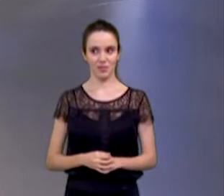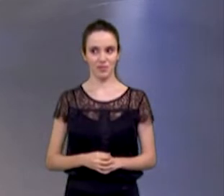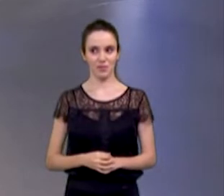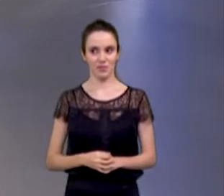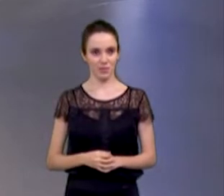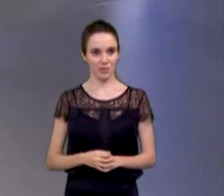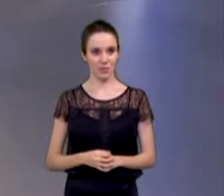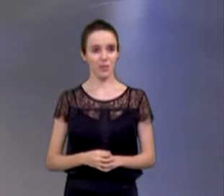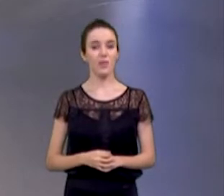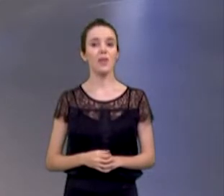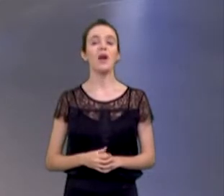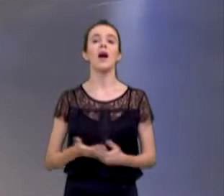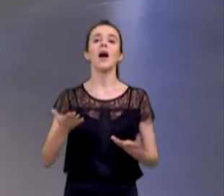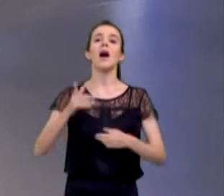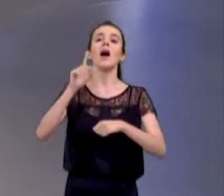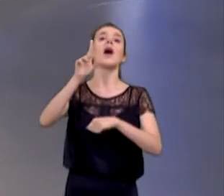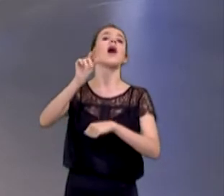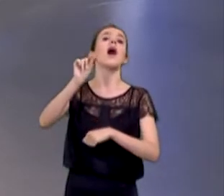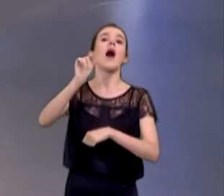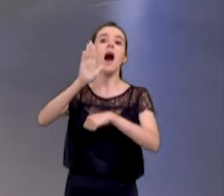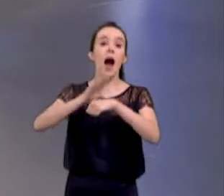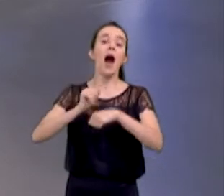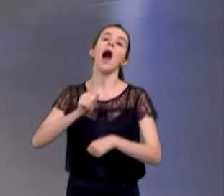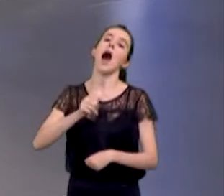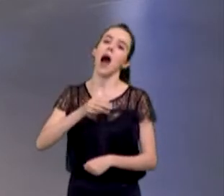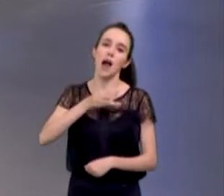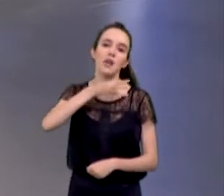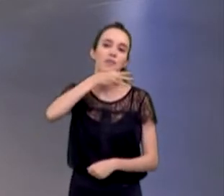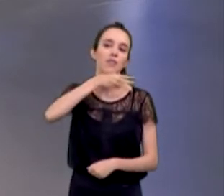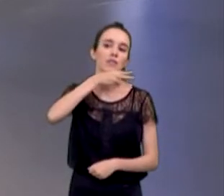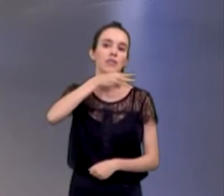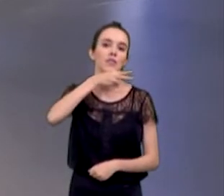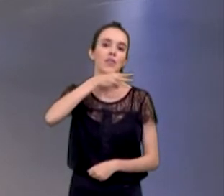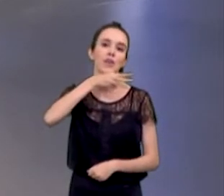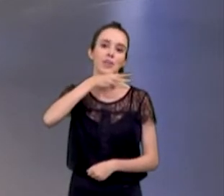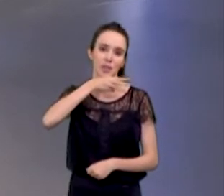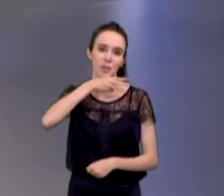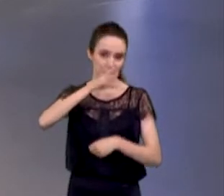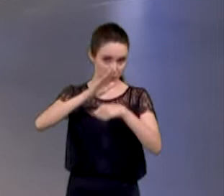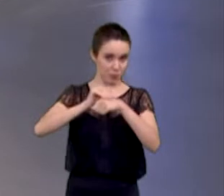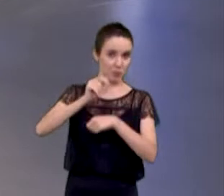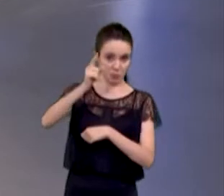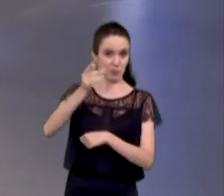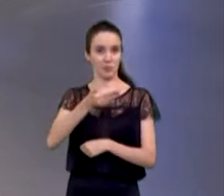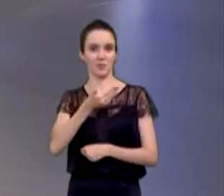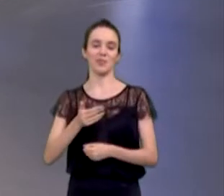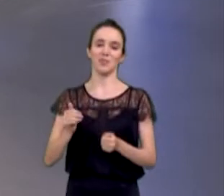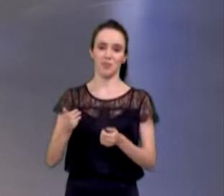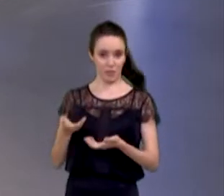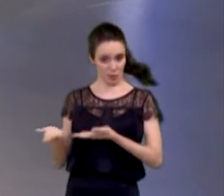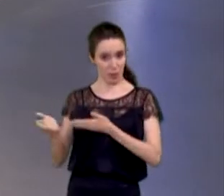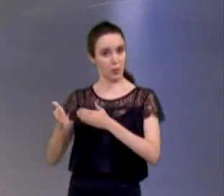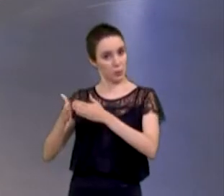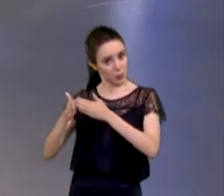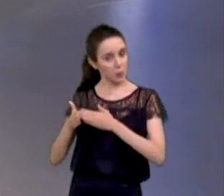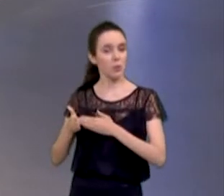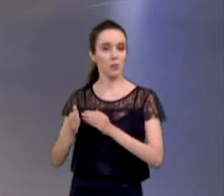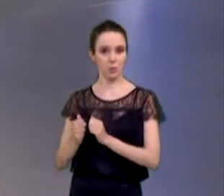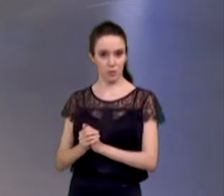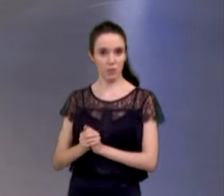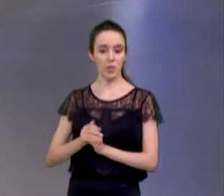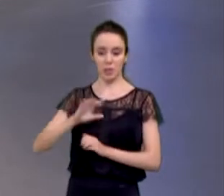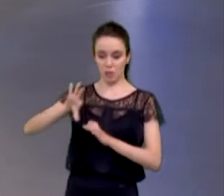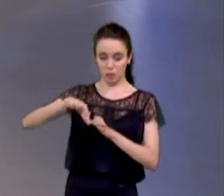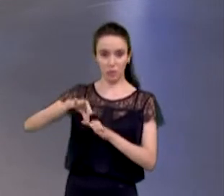Balheiro. Candidato Wagner, Balheiro, por favor, se dirija aqui ao púlpito do meu lado direito. A gente tem um